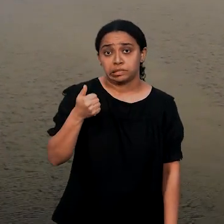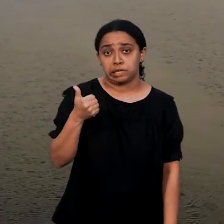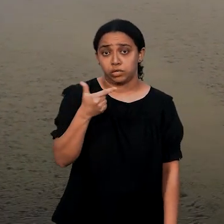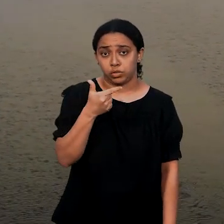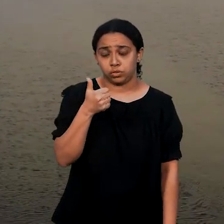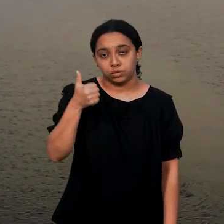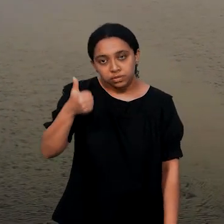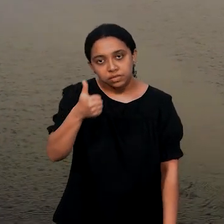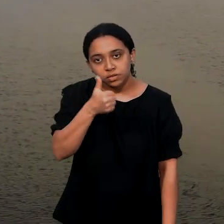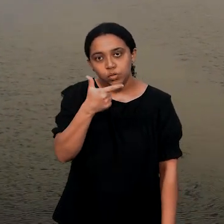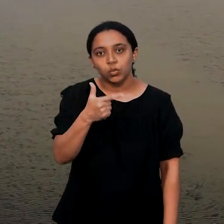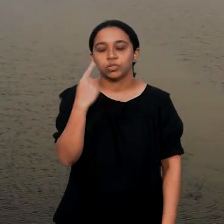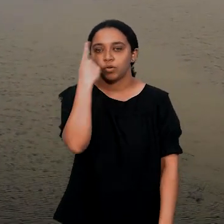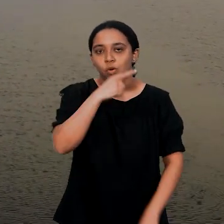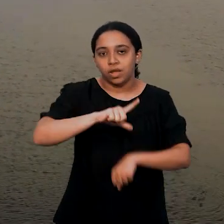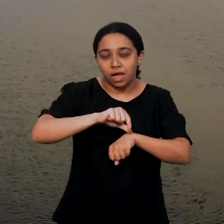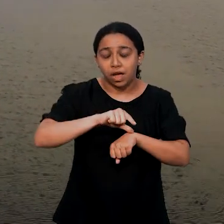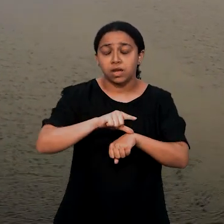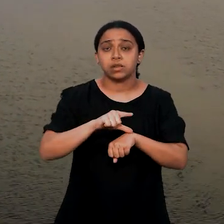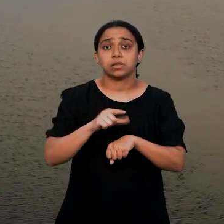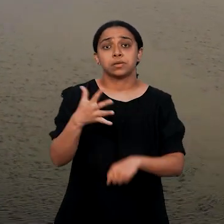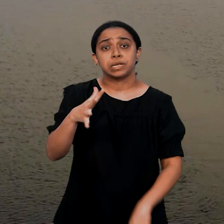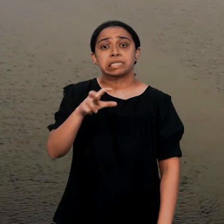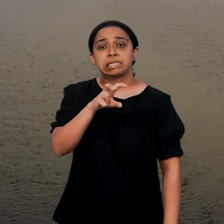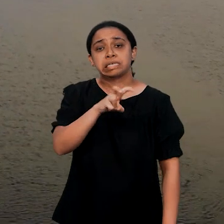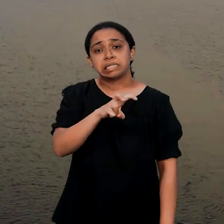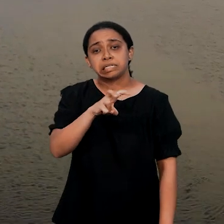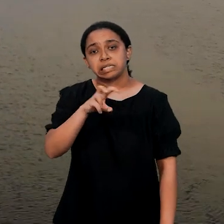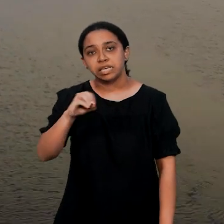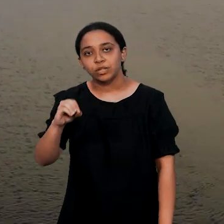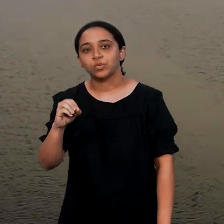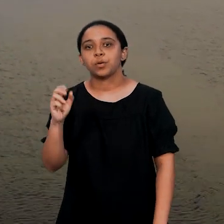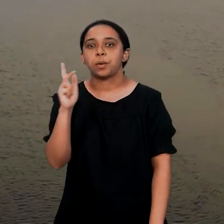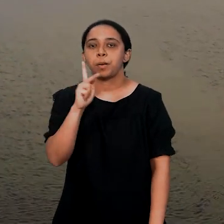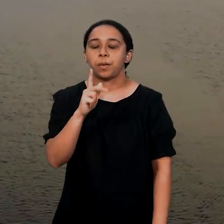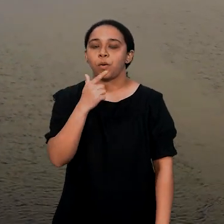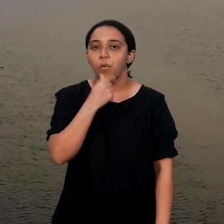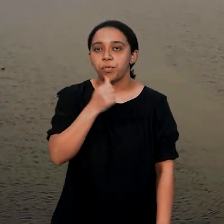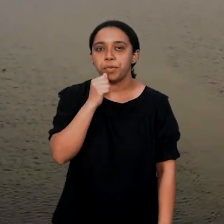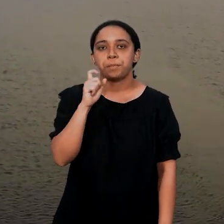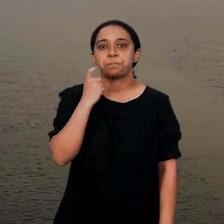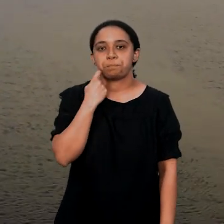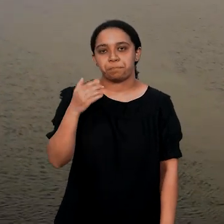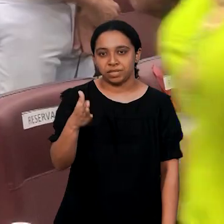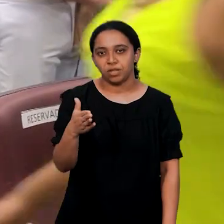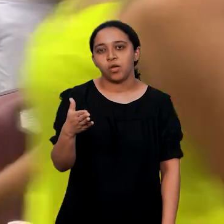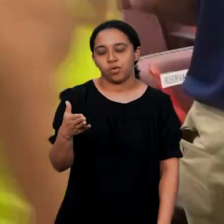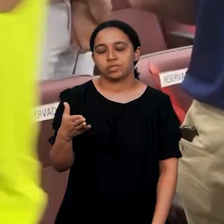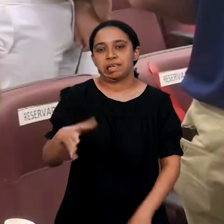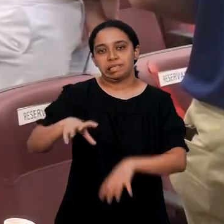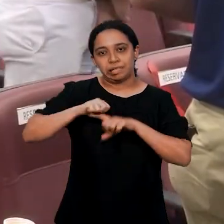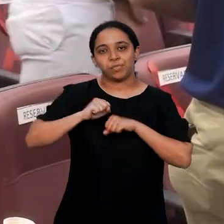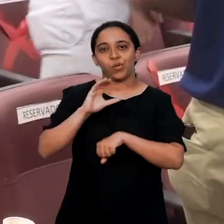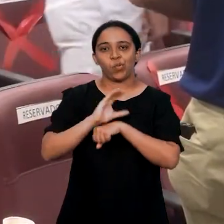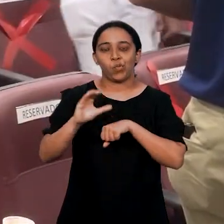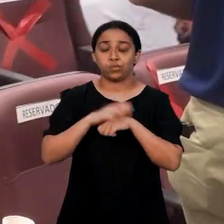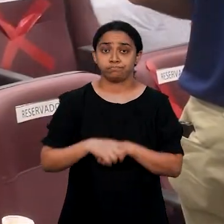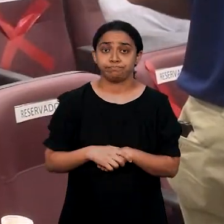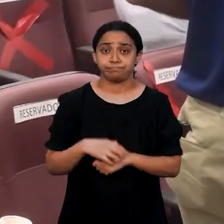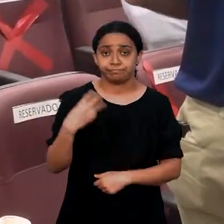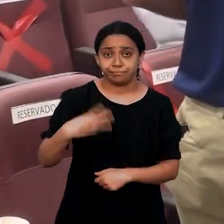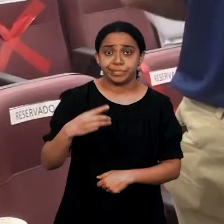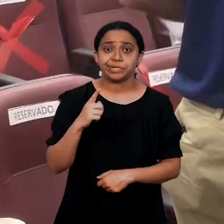-aula e a previsão é de 570 pescatores beneficiados até 2027. O Maranhão tem muitas